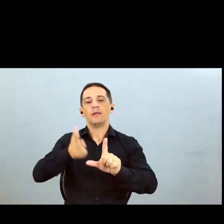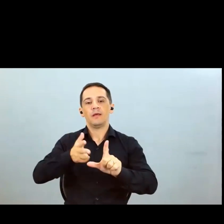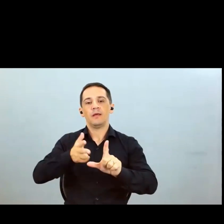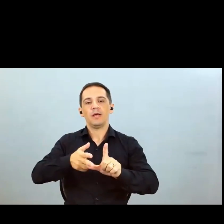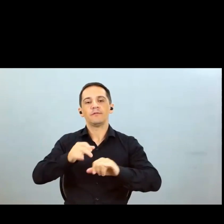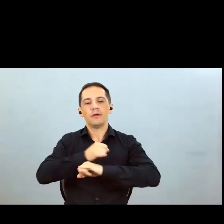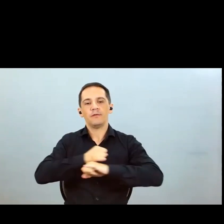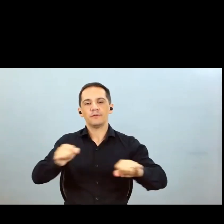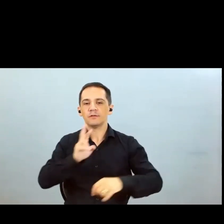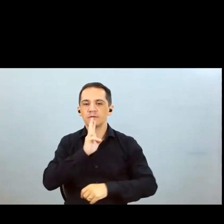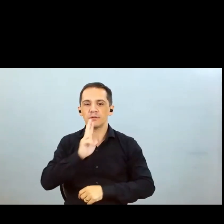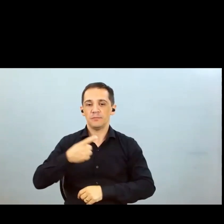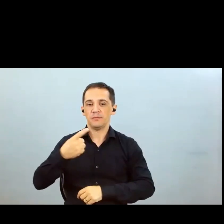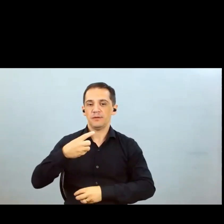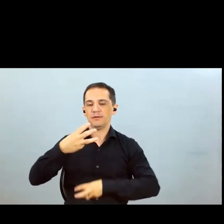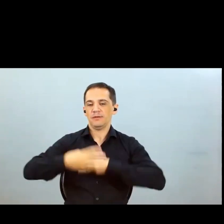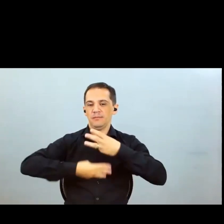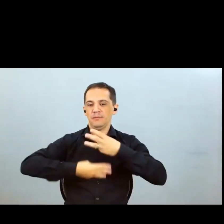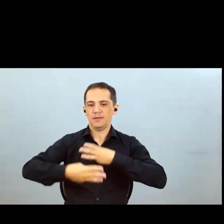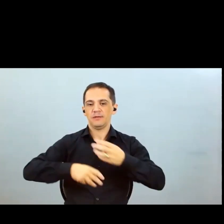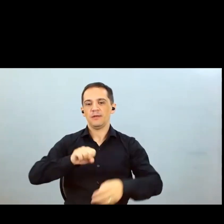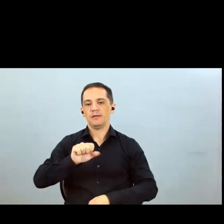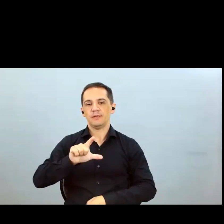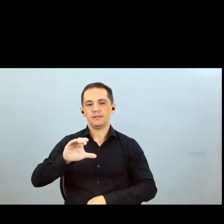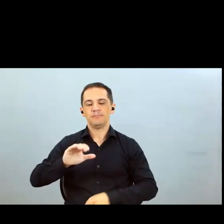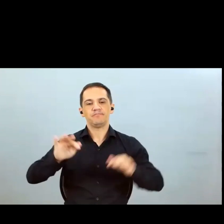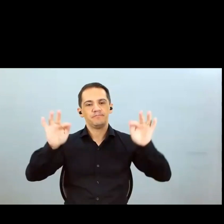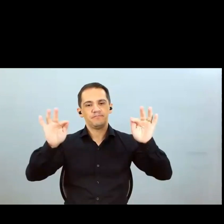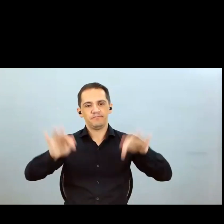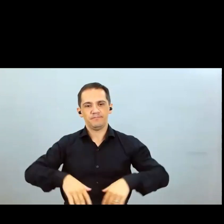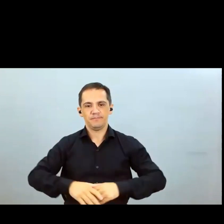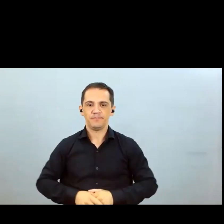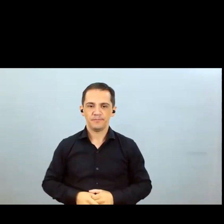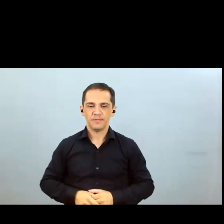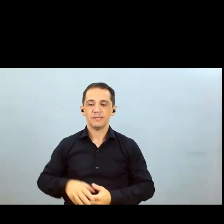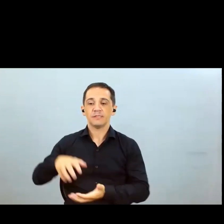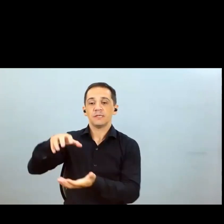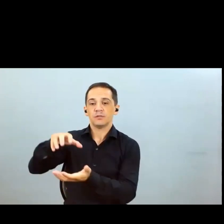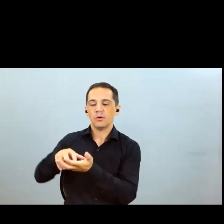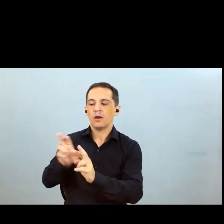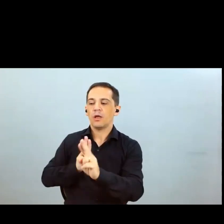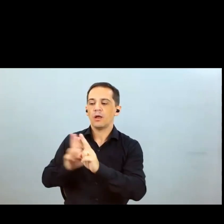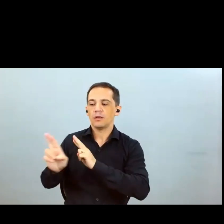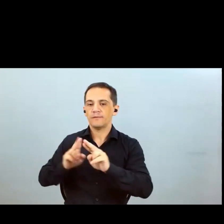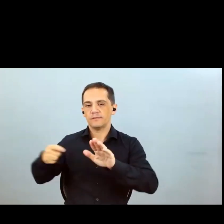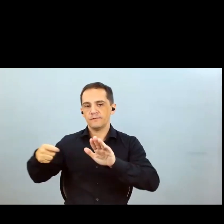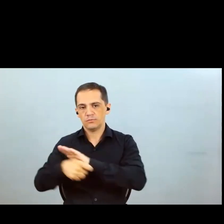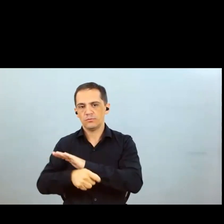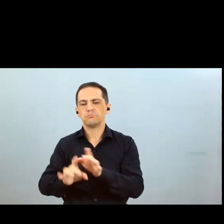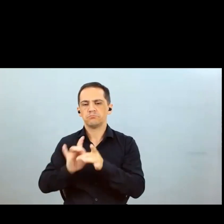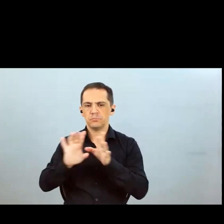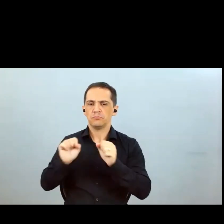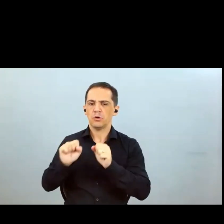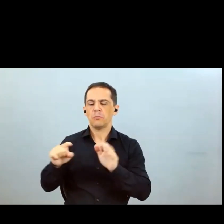trimestre de 2023 da SLC Agrícola está encerrada o departamento de relações com investidores está à disposição para responder